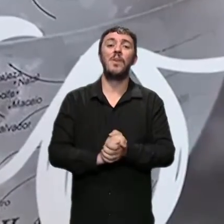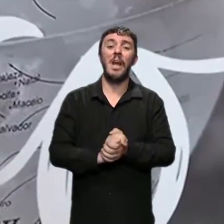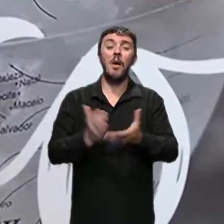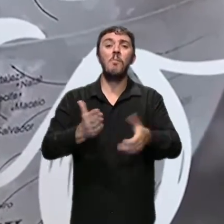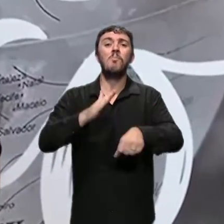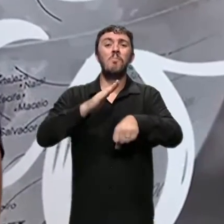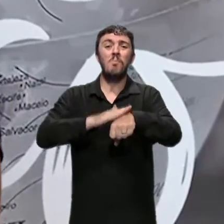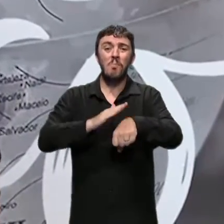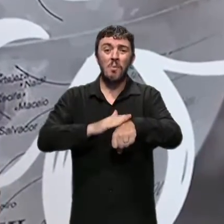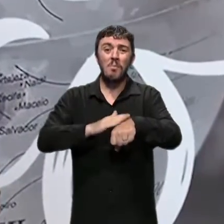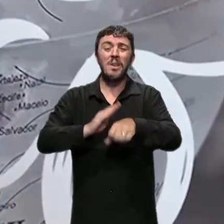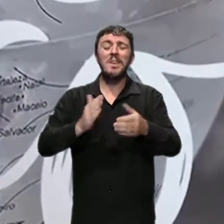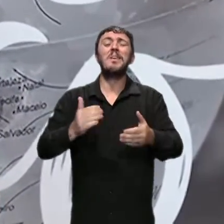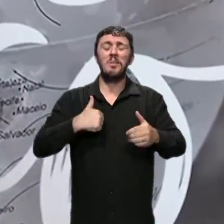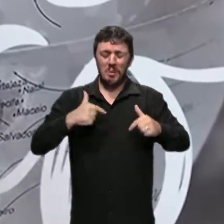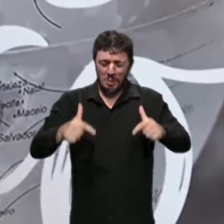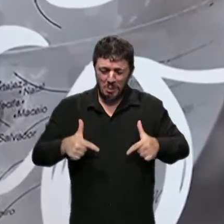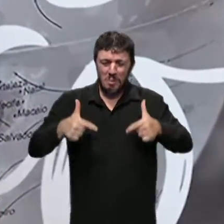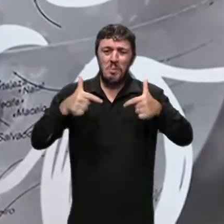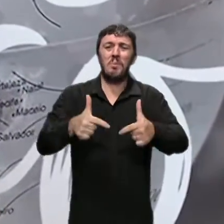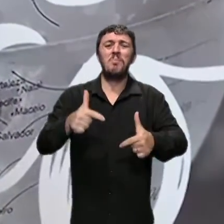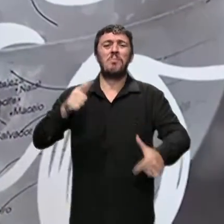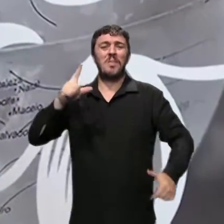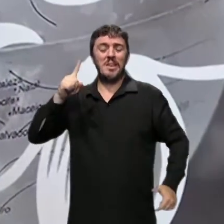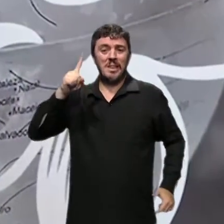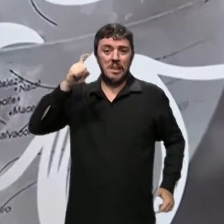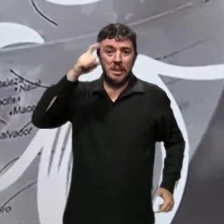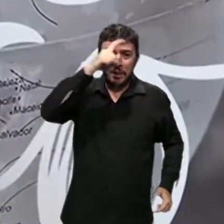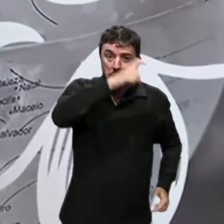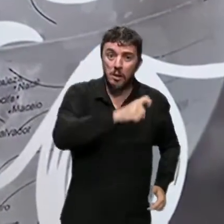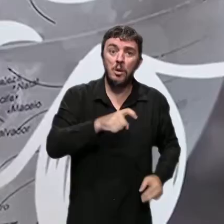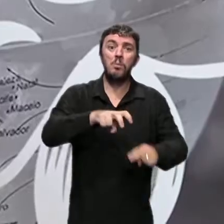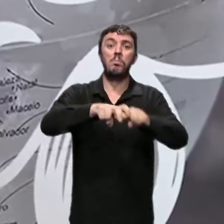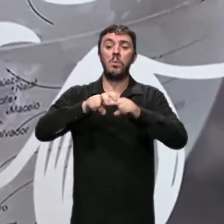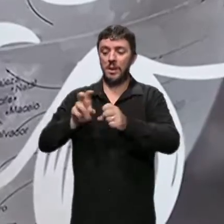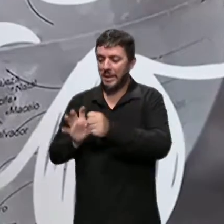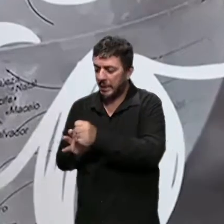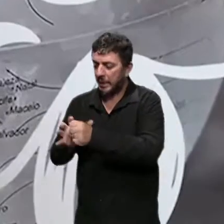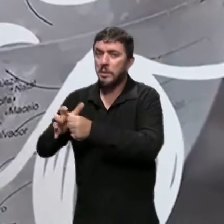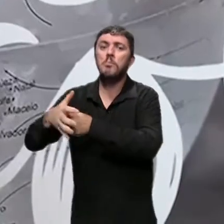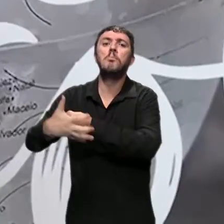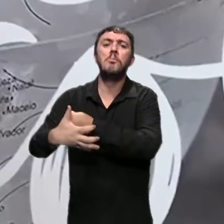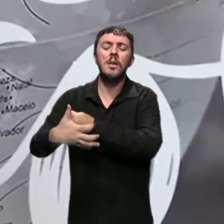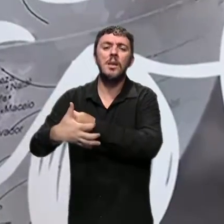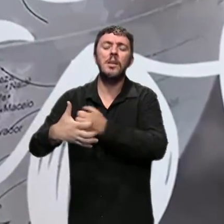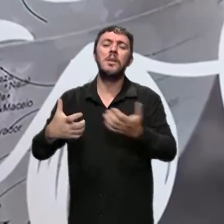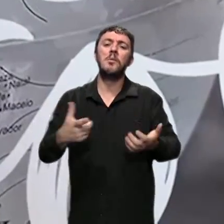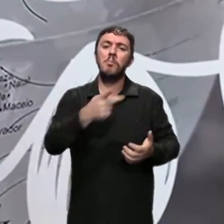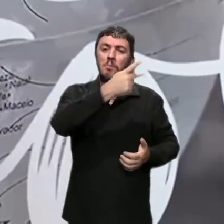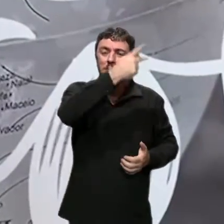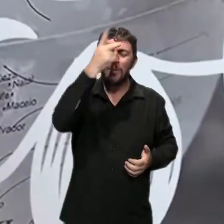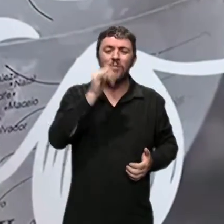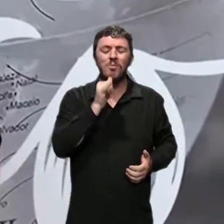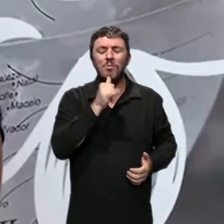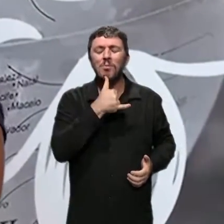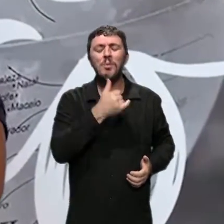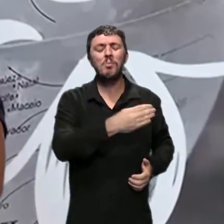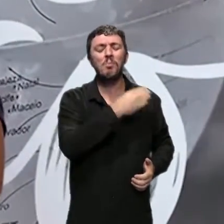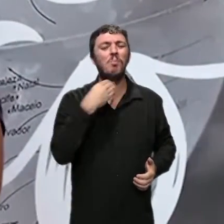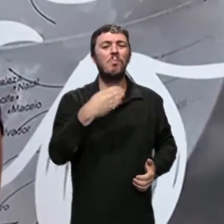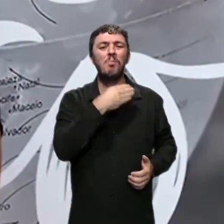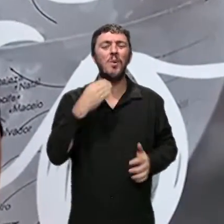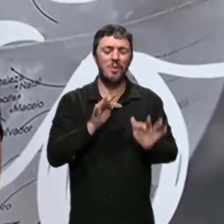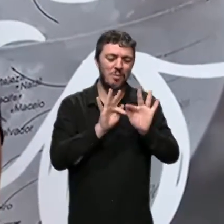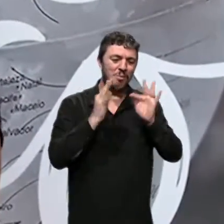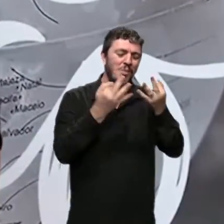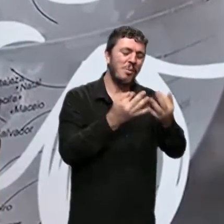tempo de muitas lutas e de muitas dificuldades, com tamanha pandemia, onde muitas pessoas perderam seus entes queridos, nós